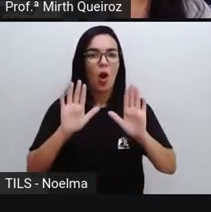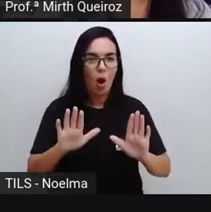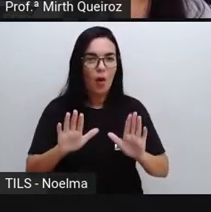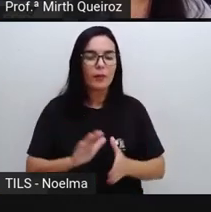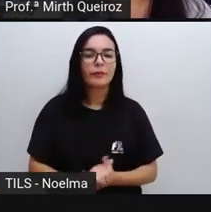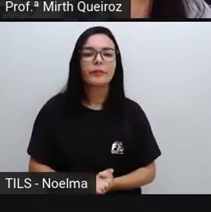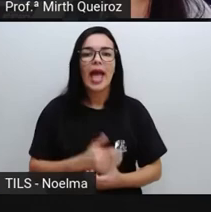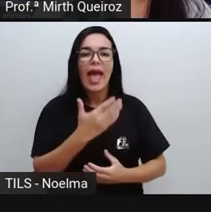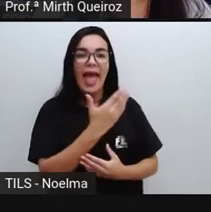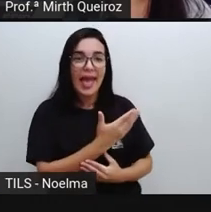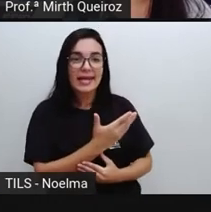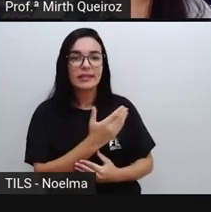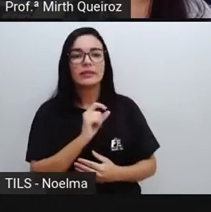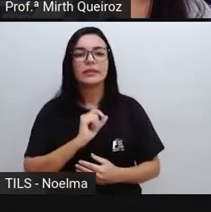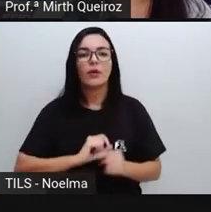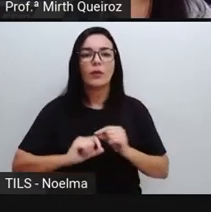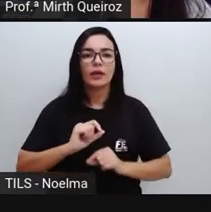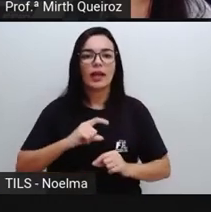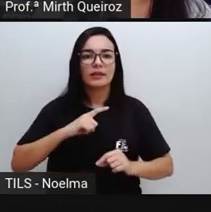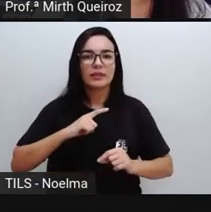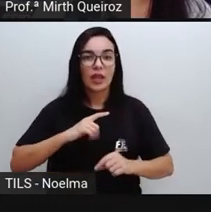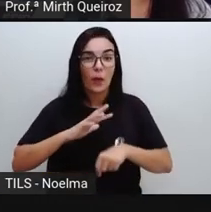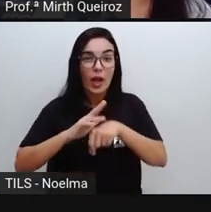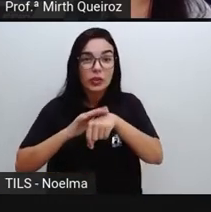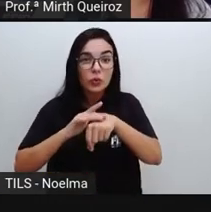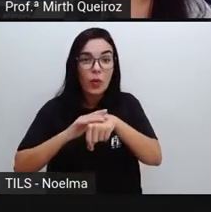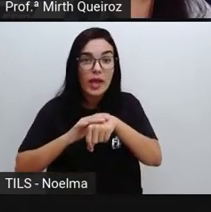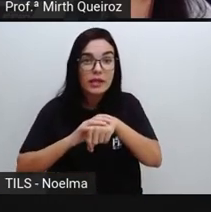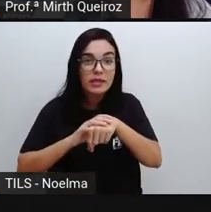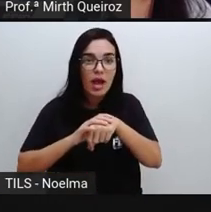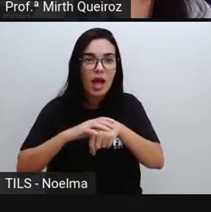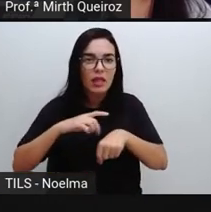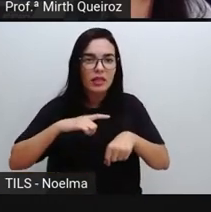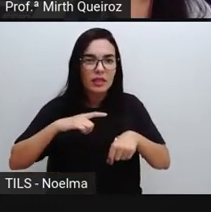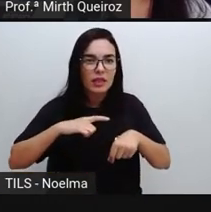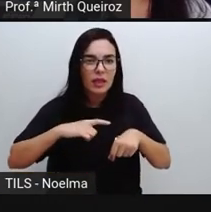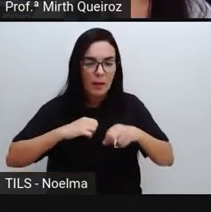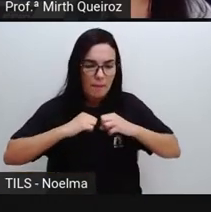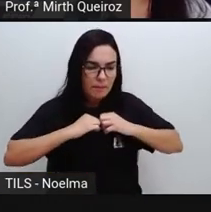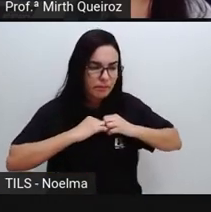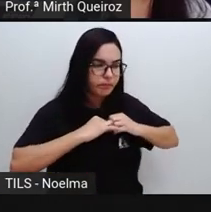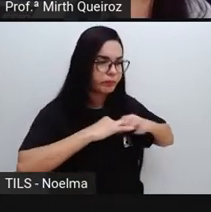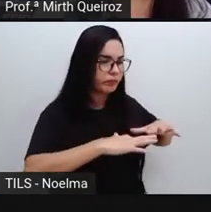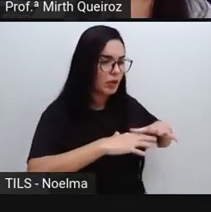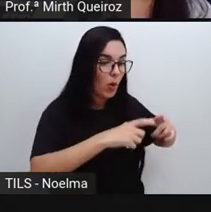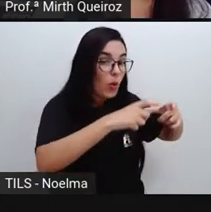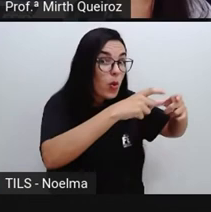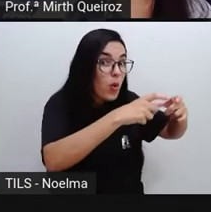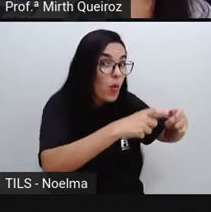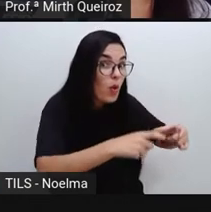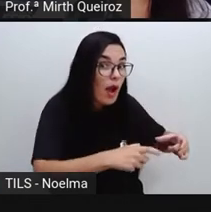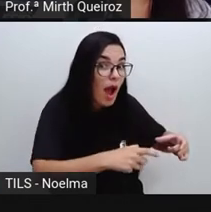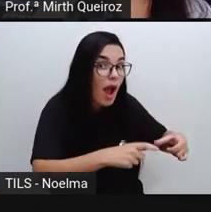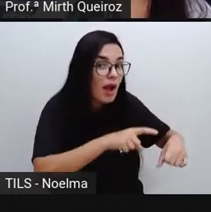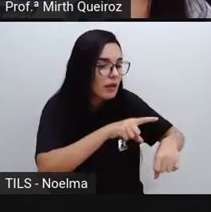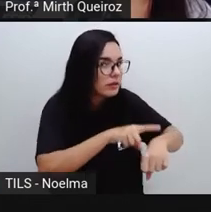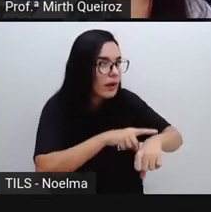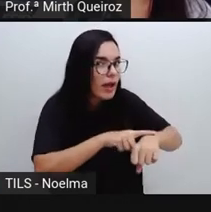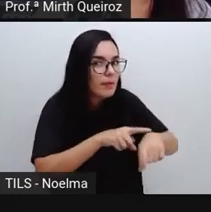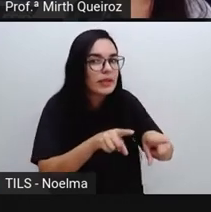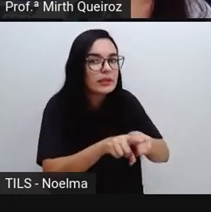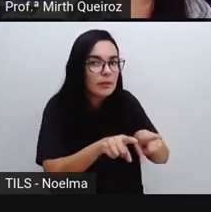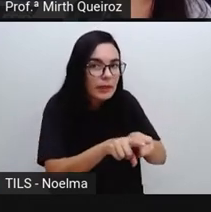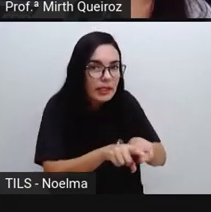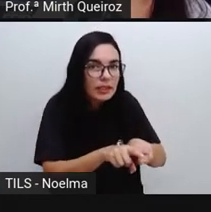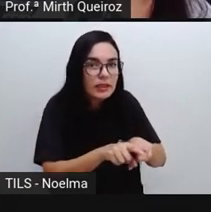doença que ataca um grande número de pessoas em uma mesma localidade e em uma mesma época e aí nós vamos ter uma